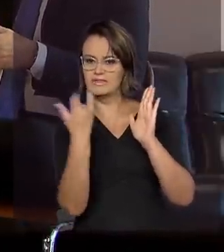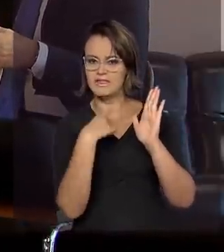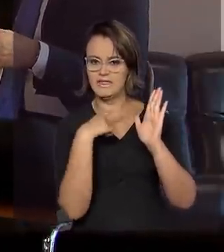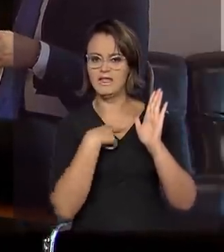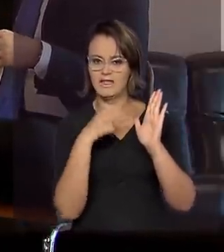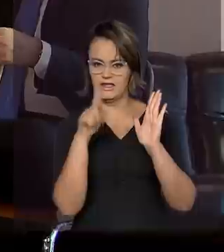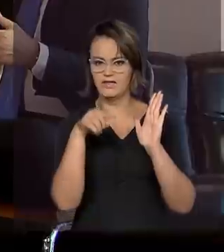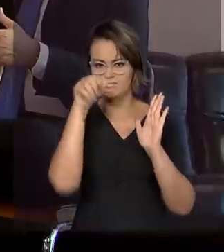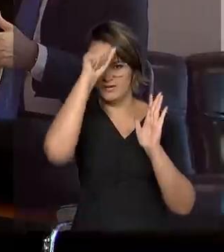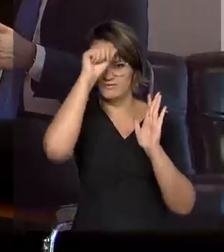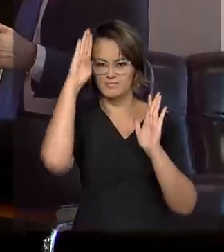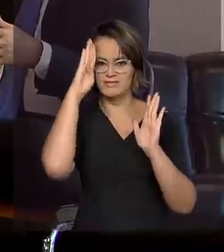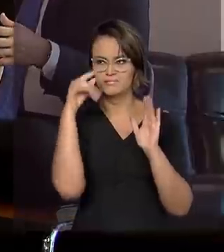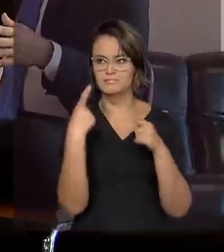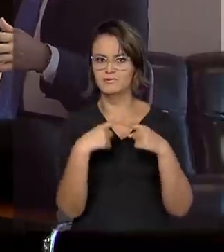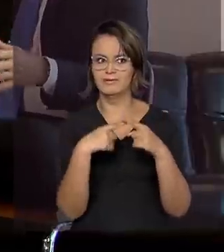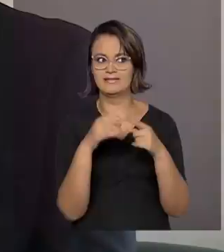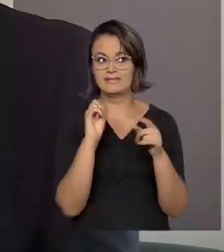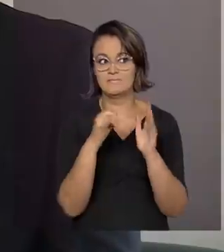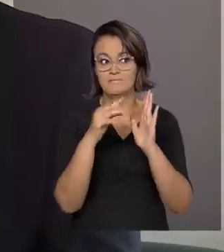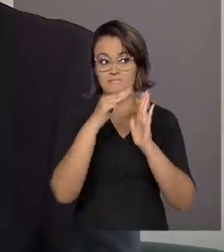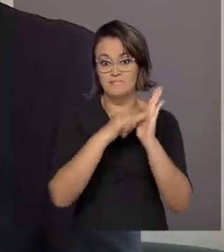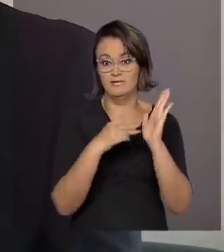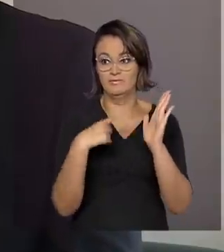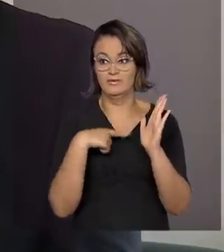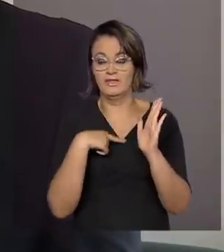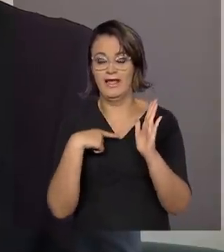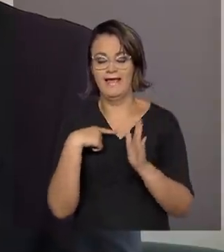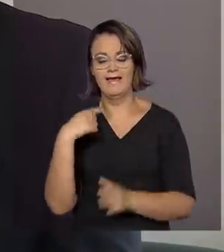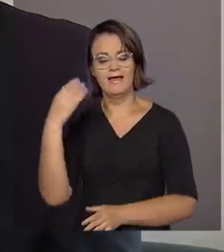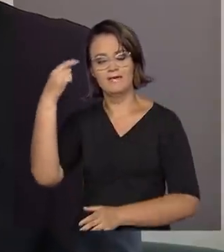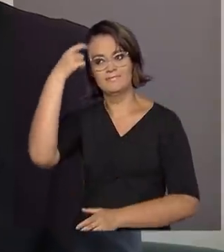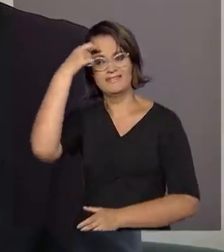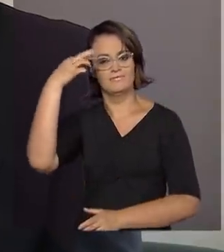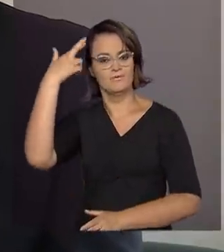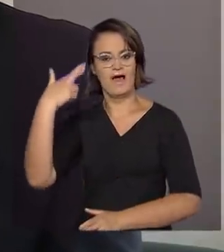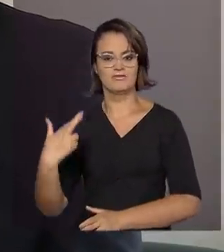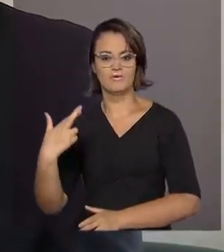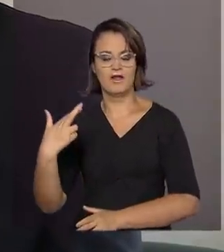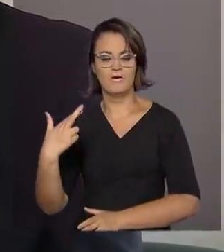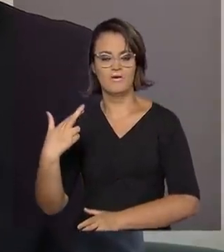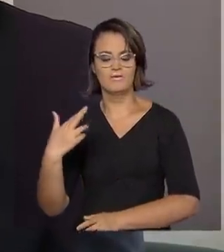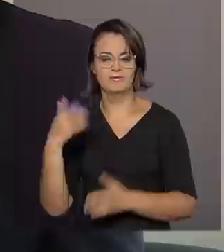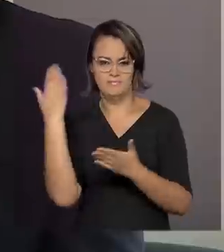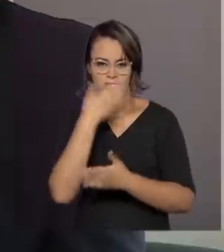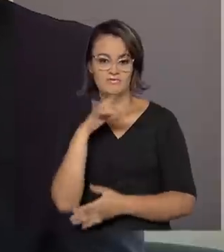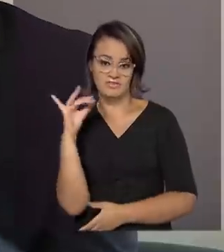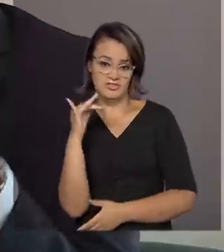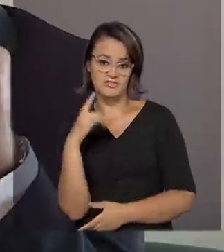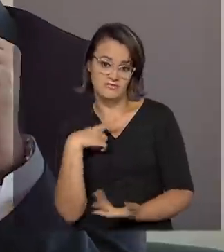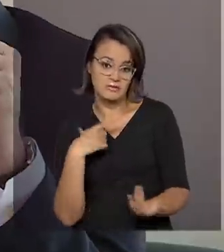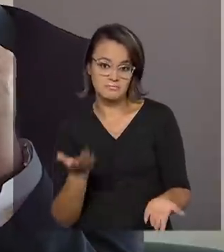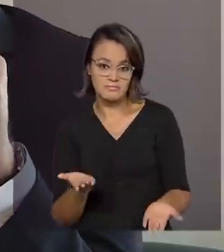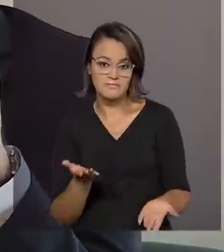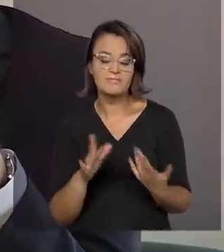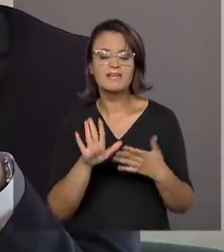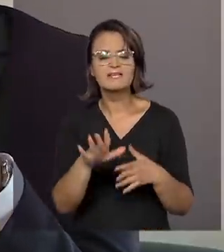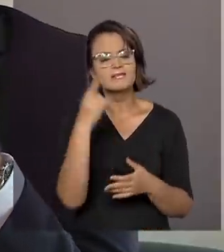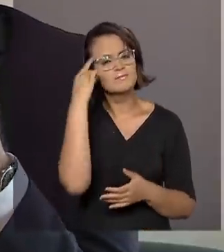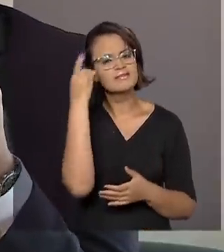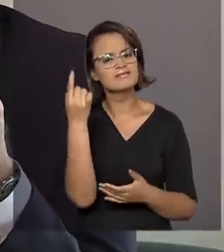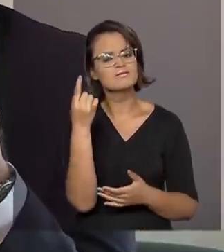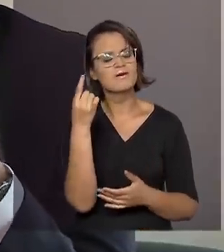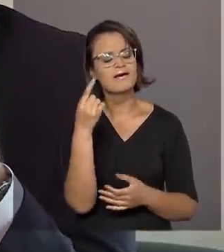nessa alfabetização, porque o método também parte de uma racionalidade e, penso eu, de uma evidência científica. Pensando nisso,